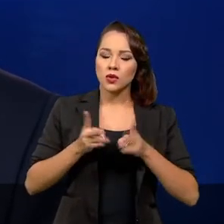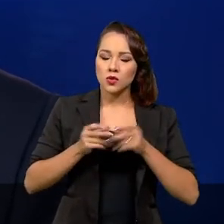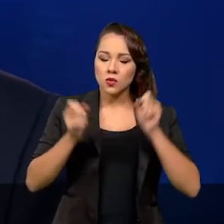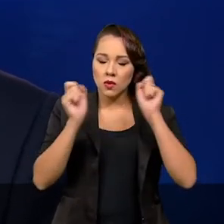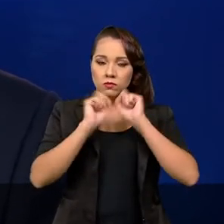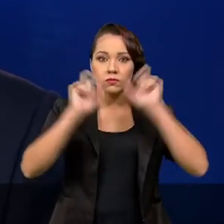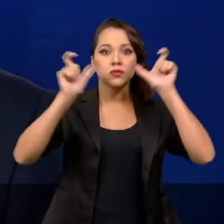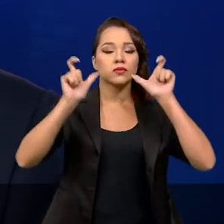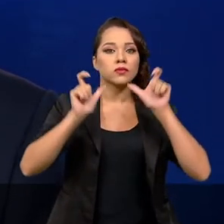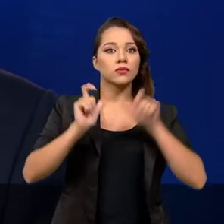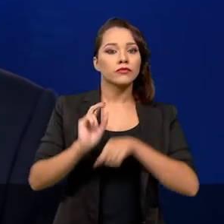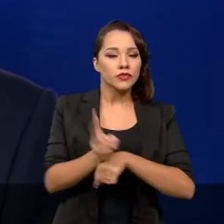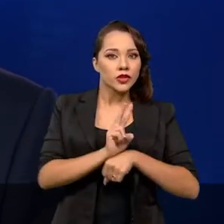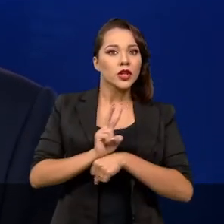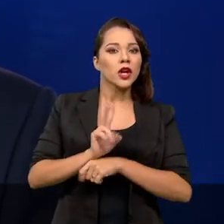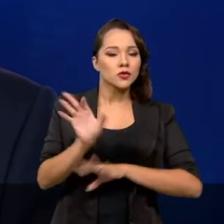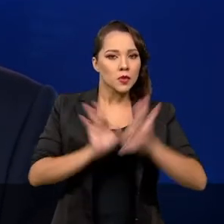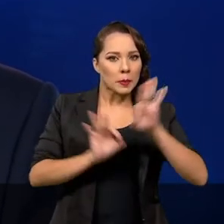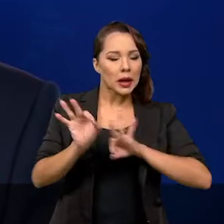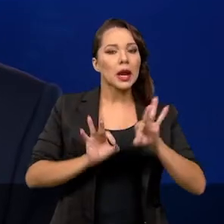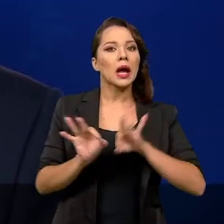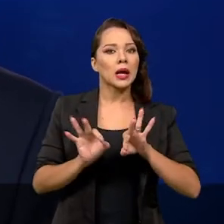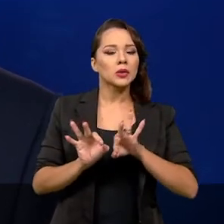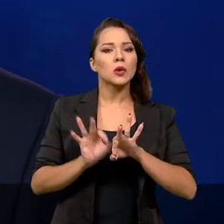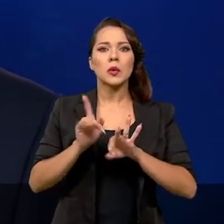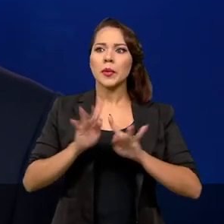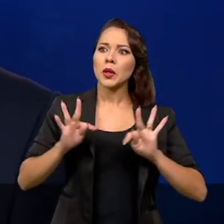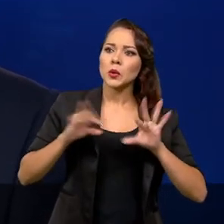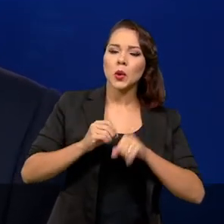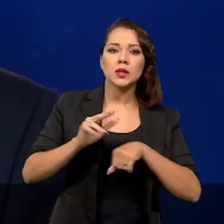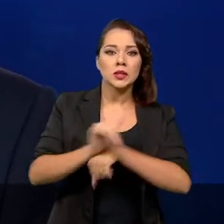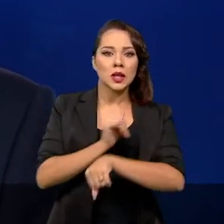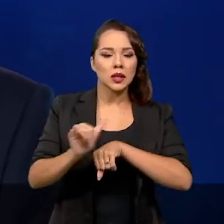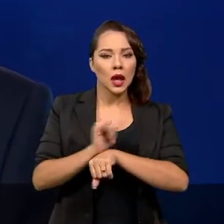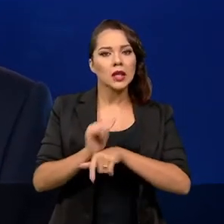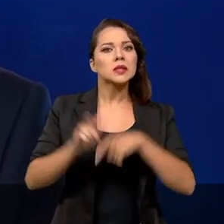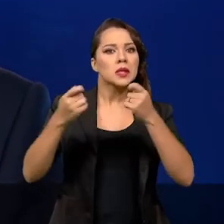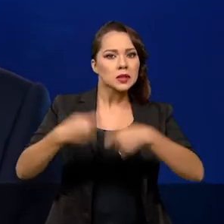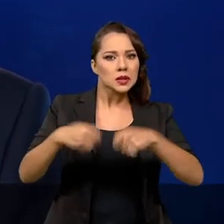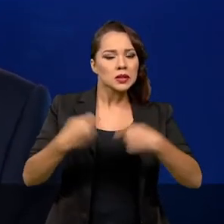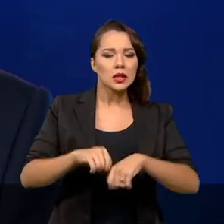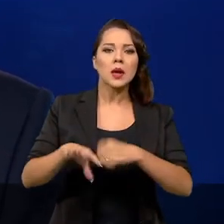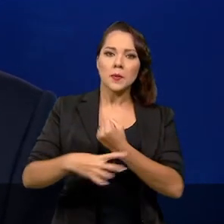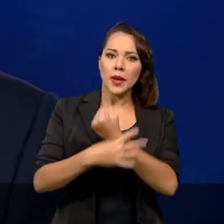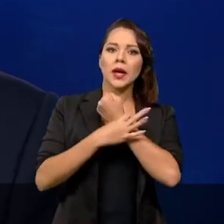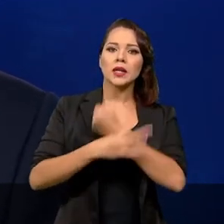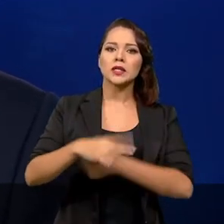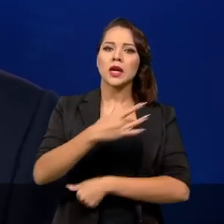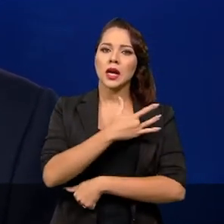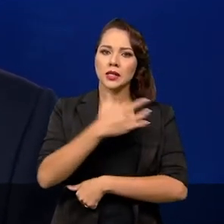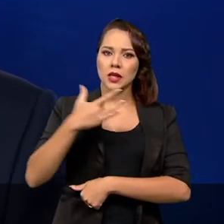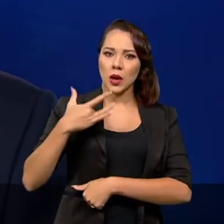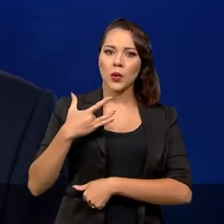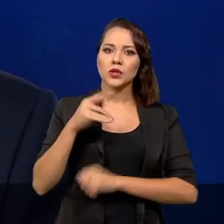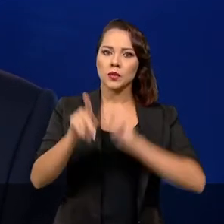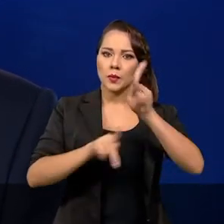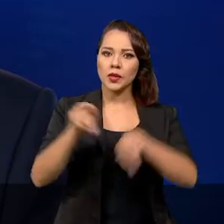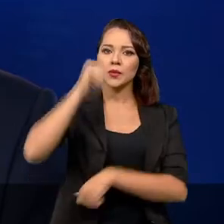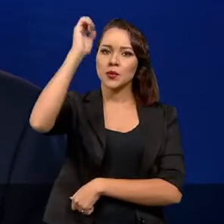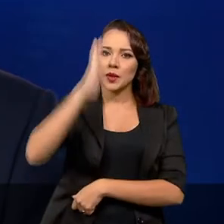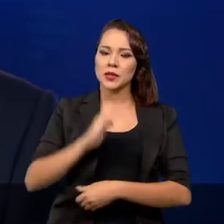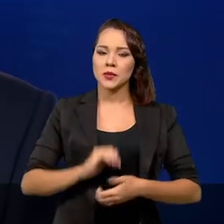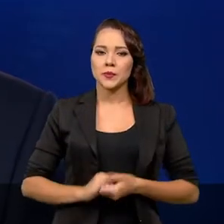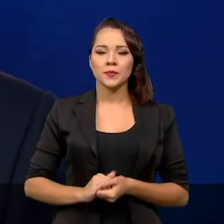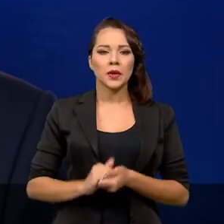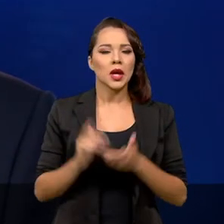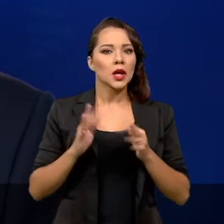vigilante e preparado para adotar todas as ações necessárias para garantir a saúde dos brasileiros,